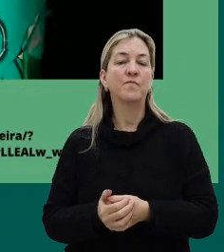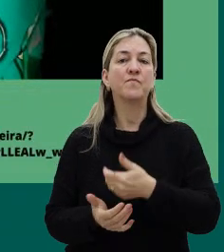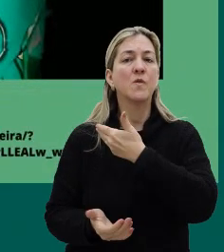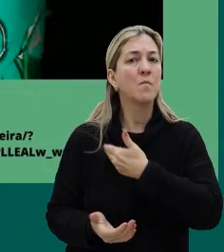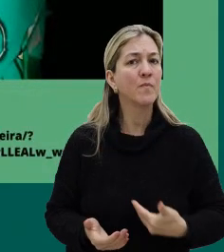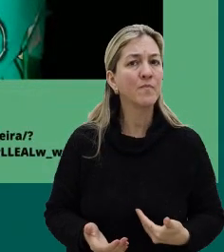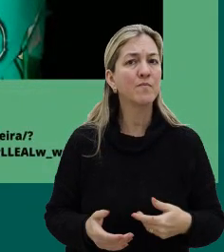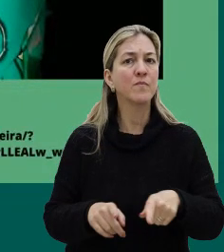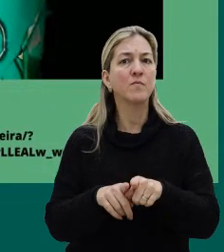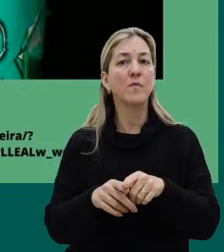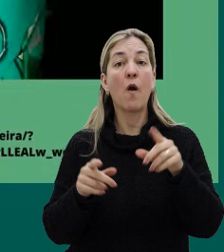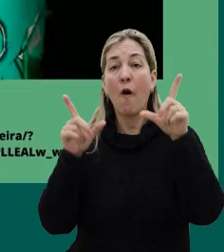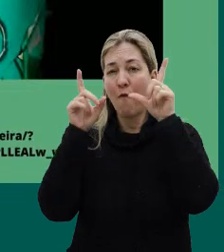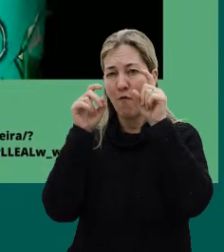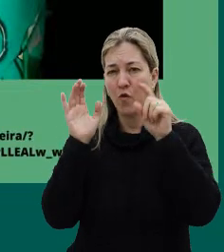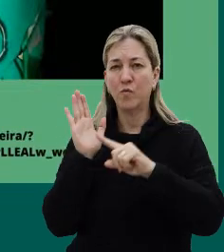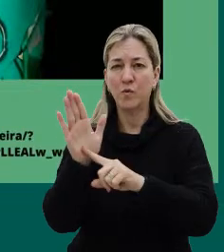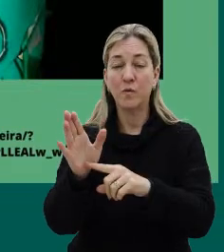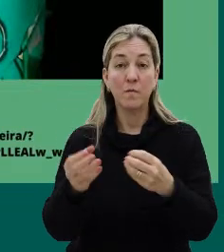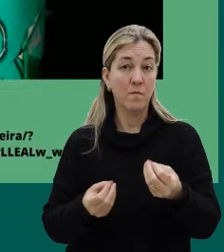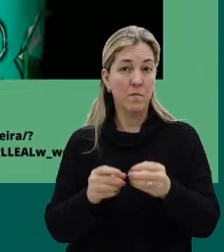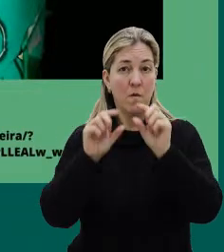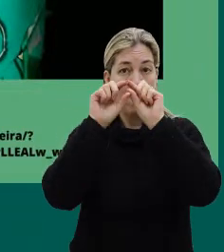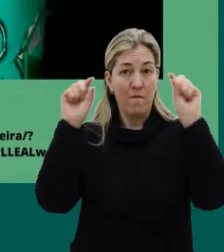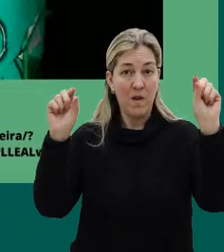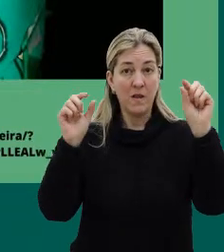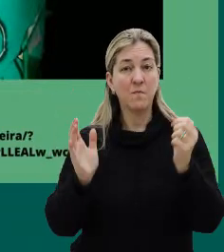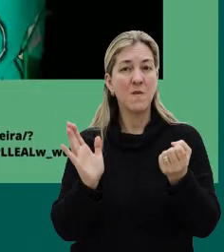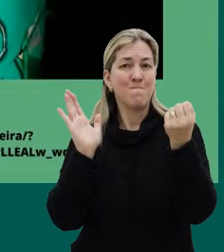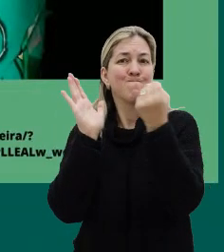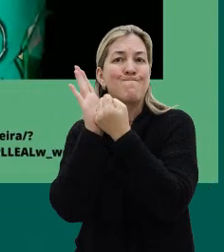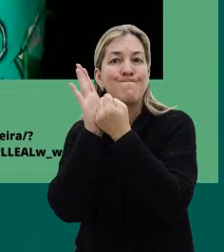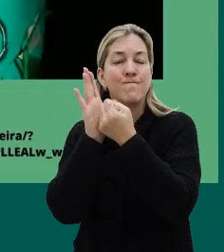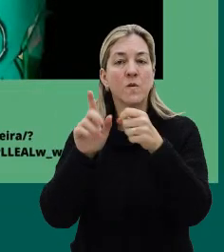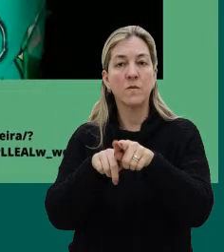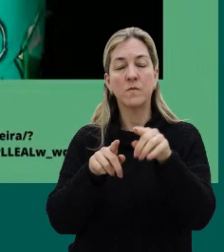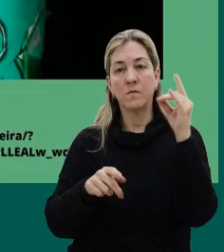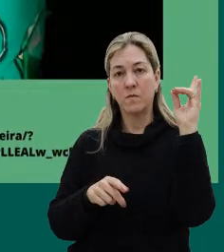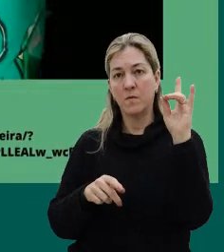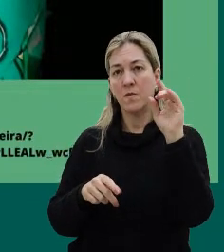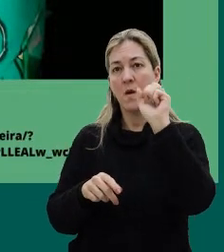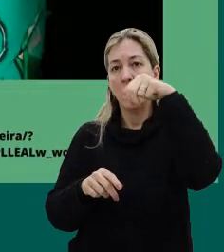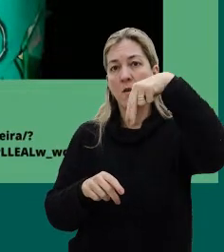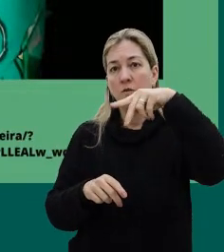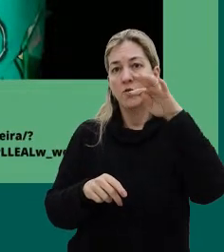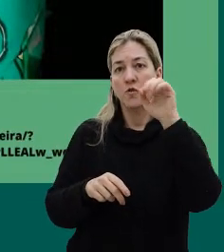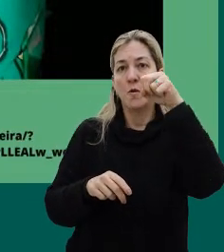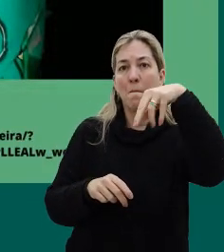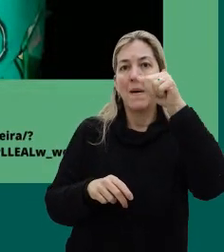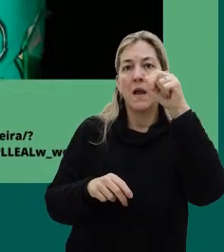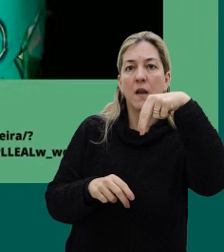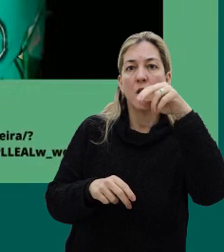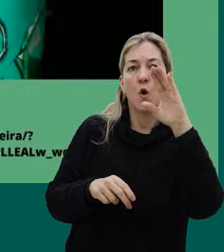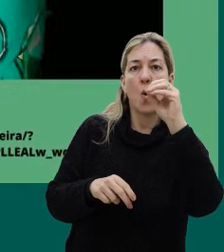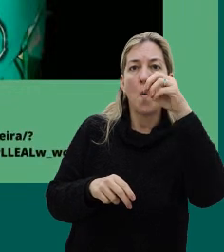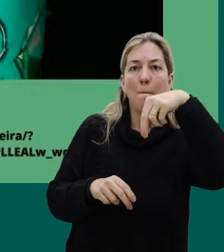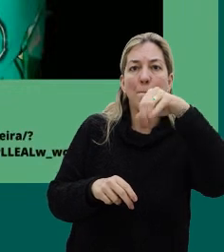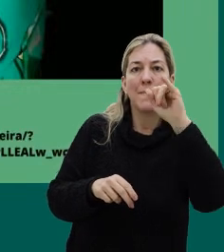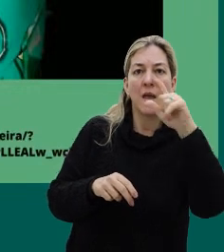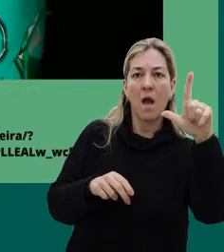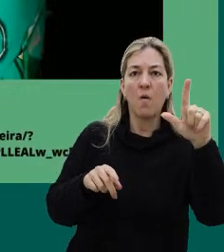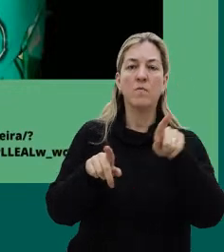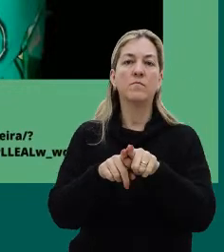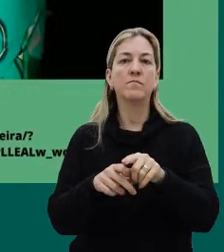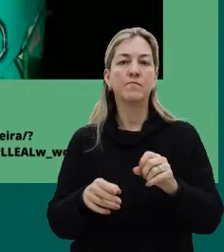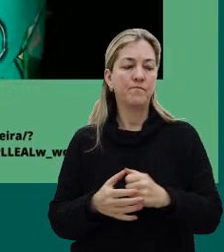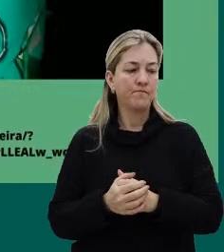Essa fotinho que tem aqui é uma frase muito marcante, assim, da luta antimanicomial, que é a liberdade é o melhor cuidado,